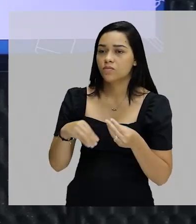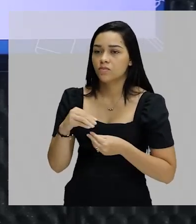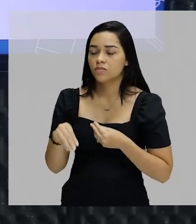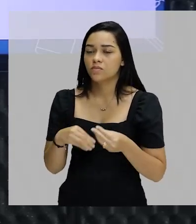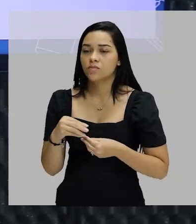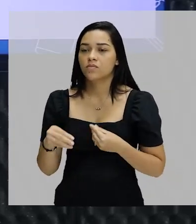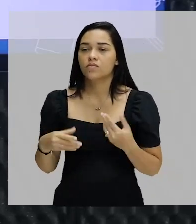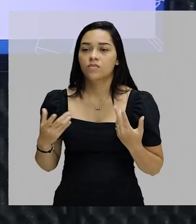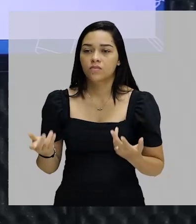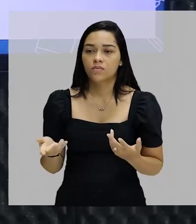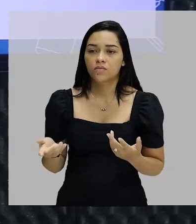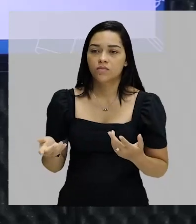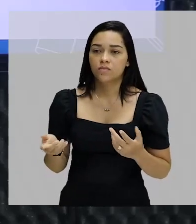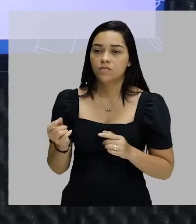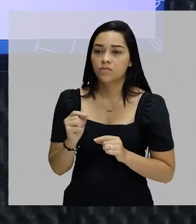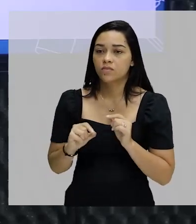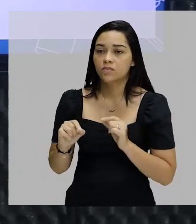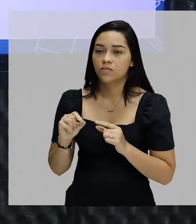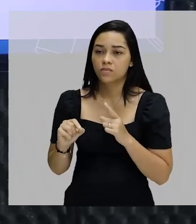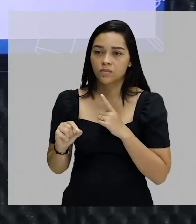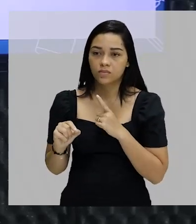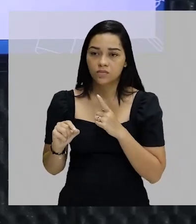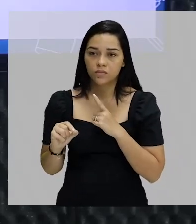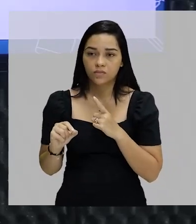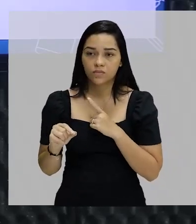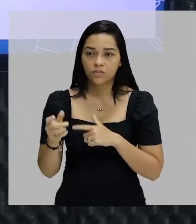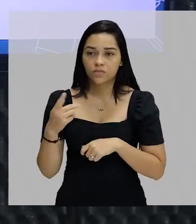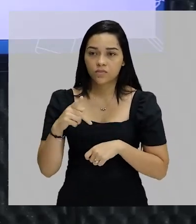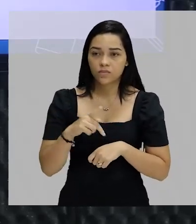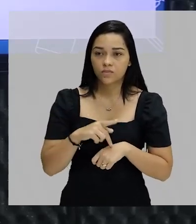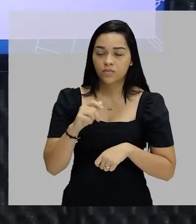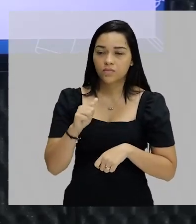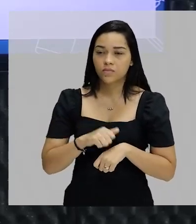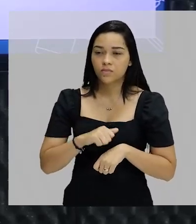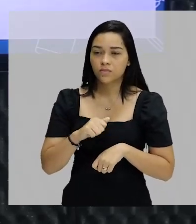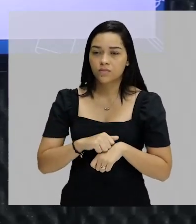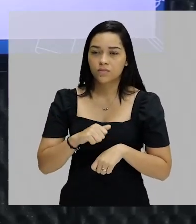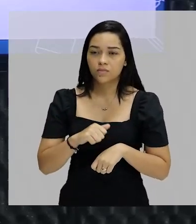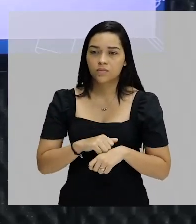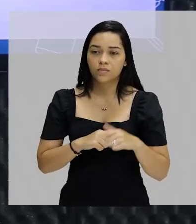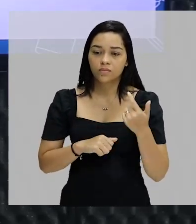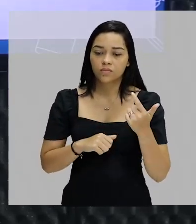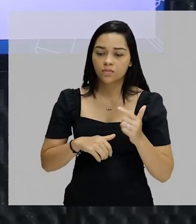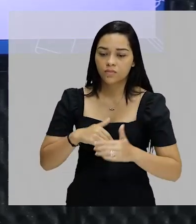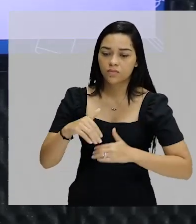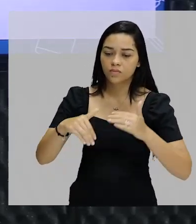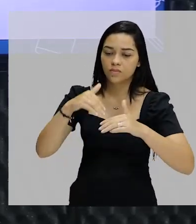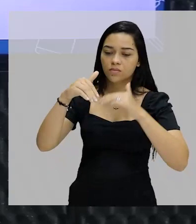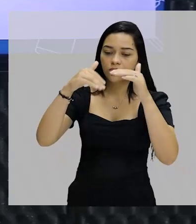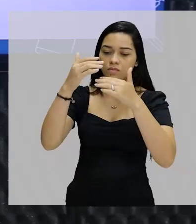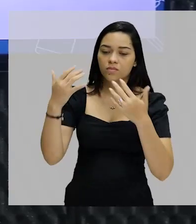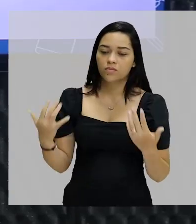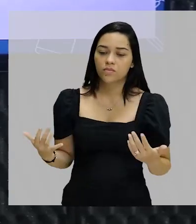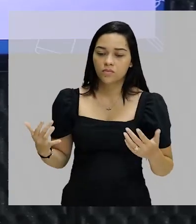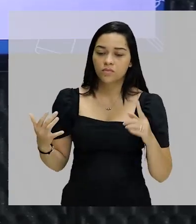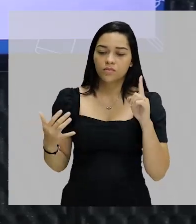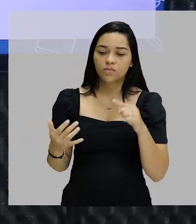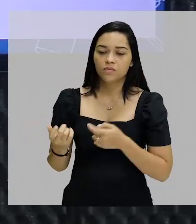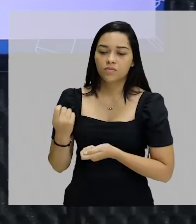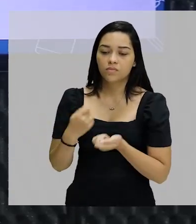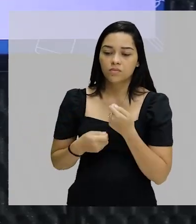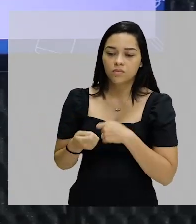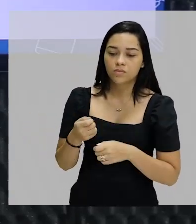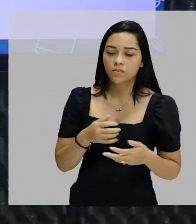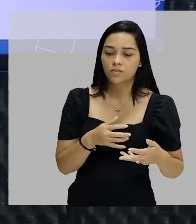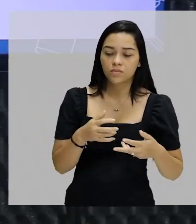somos mestiços, isso nos levaria necessariamente a um país pobre, um país subdesenvolvido, a periferia econômica do